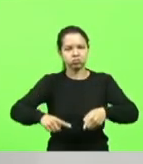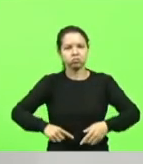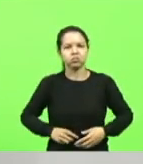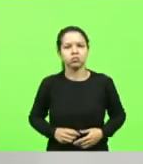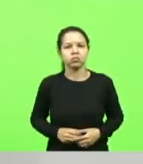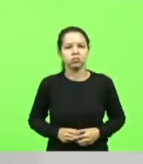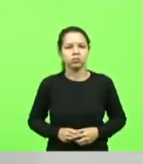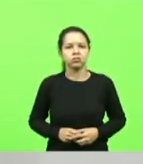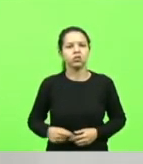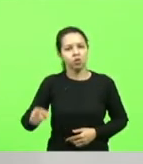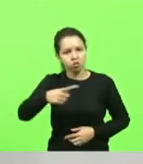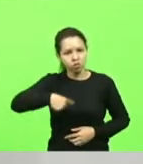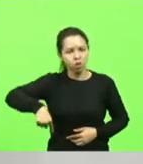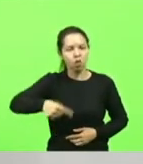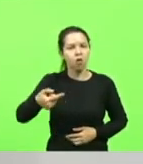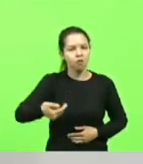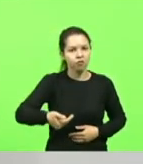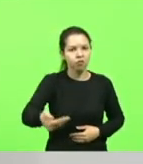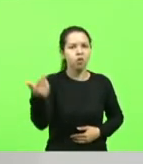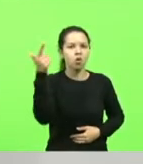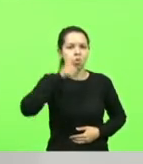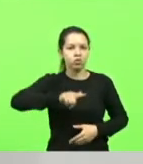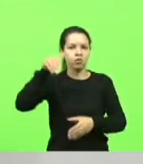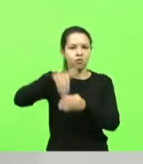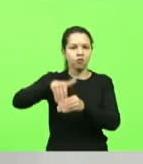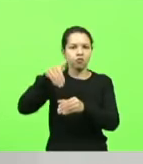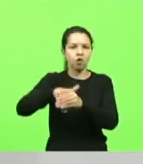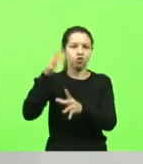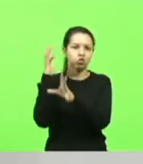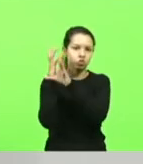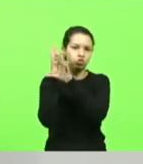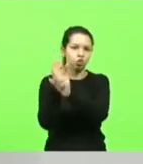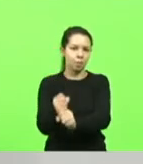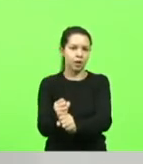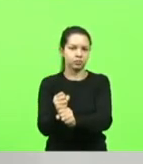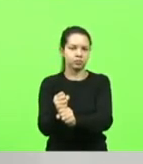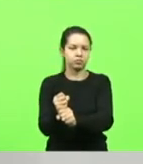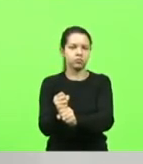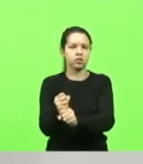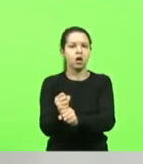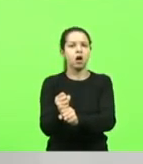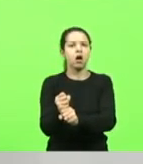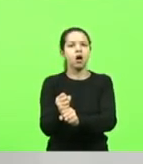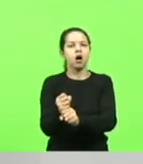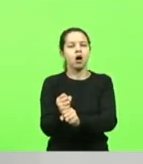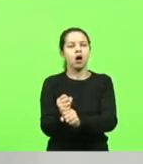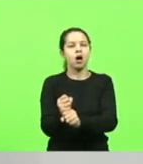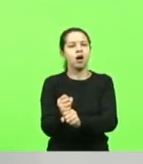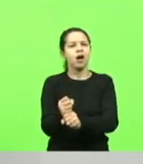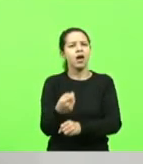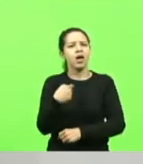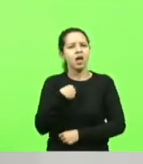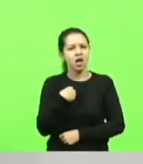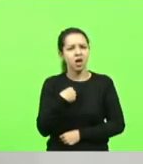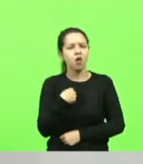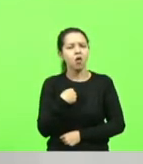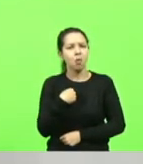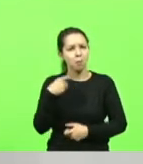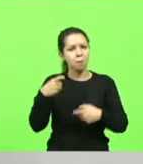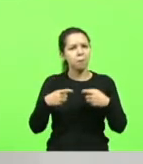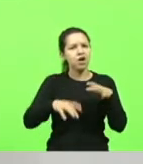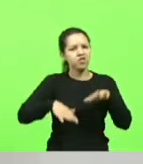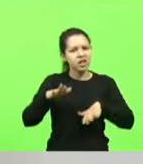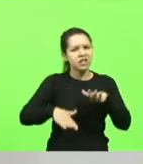Nós vamos conseguir esse voto auditável. Muitas vezes eu brigo ali que, por motivos, por votações